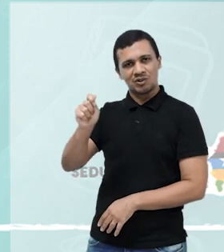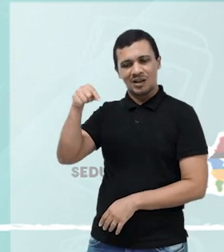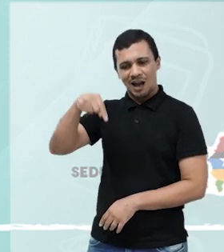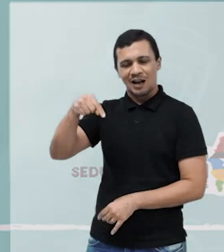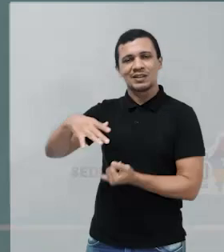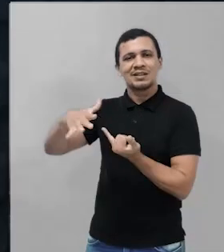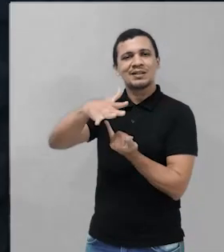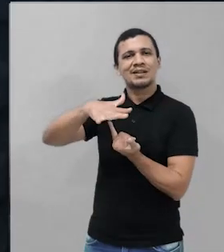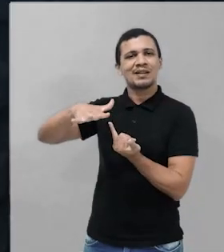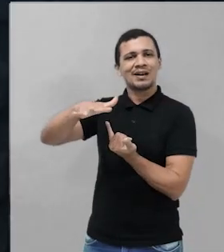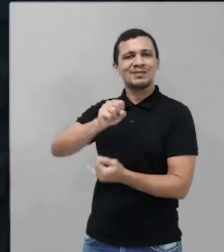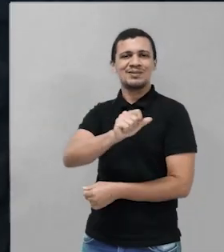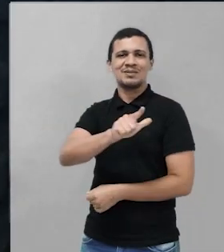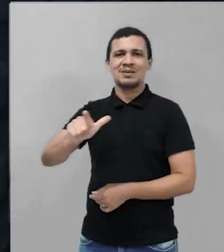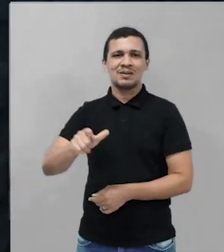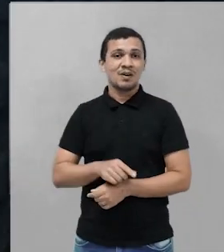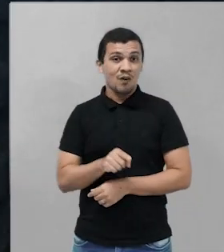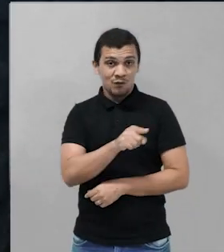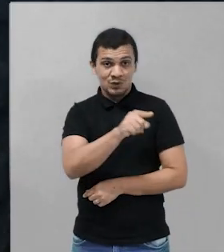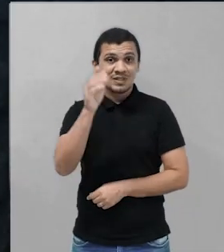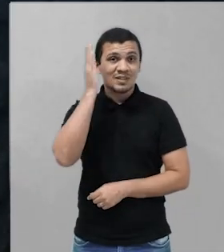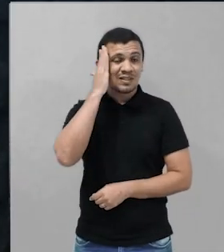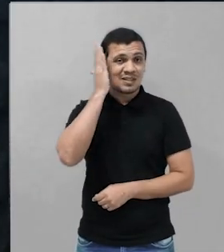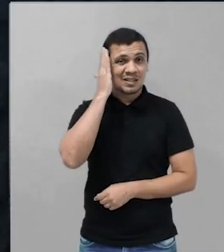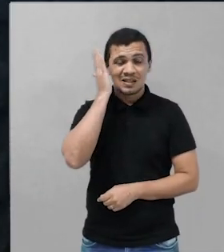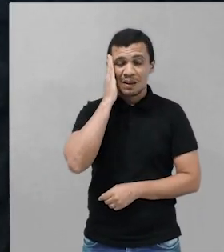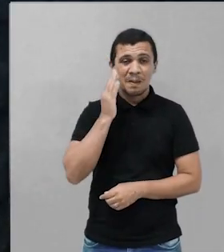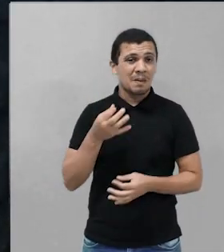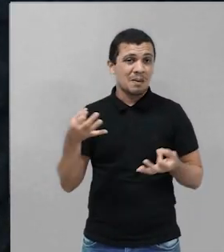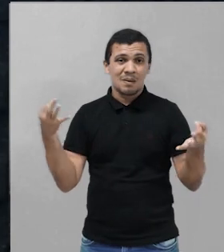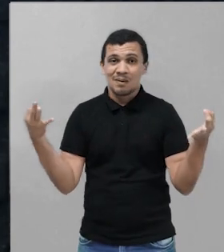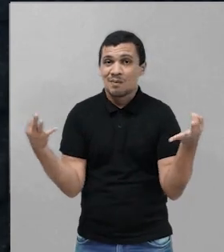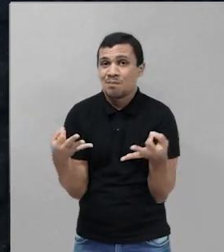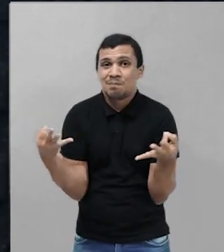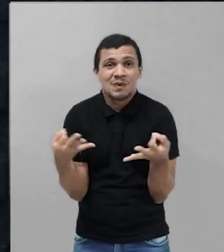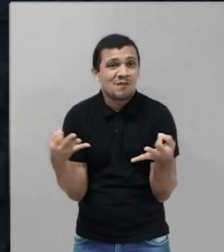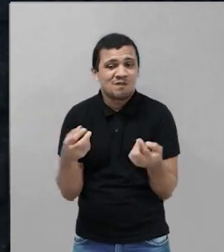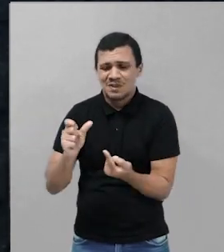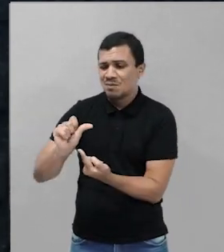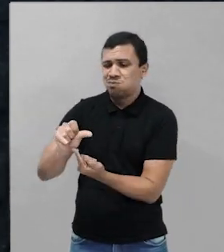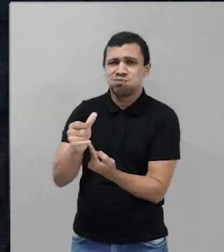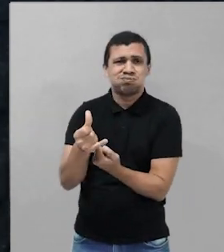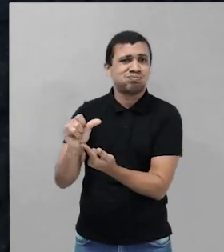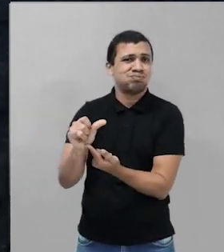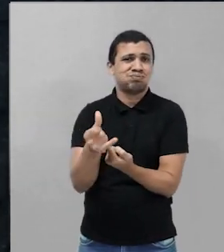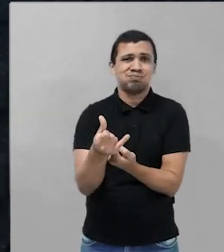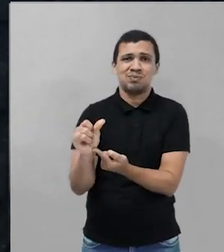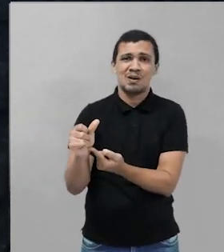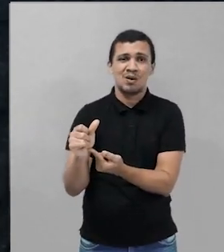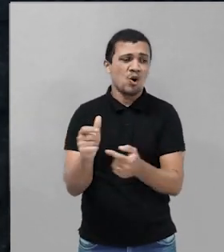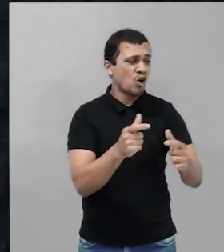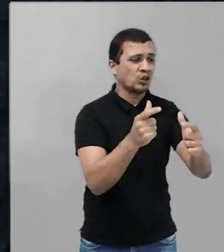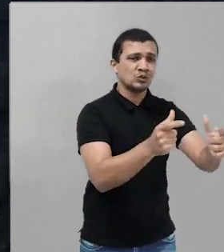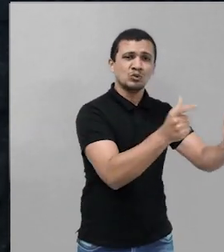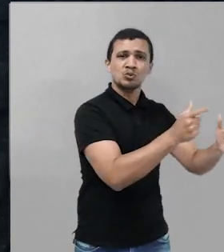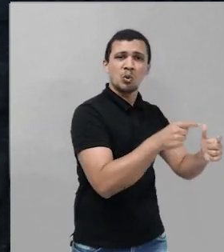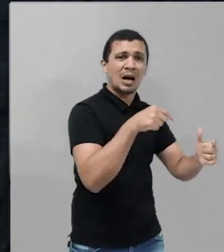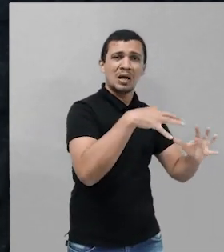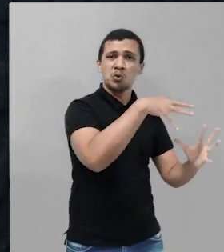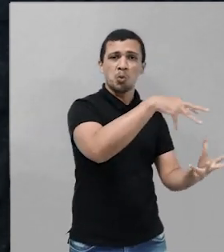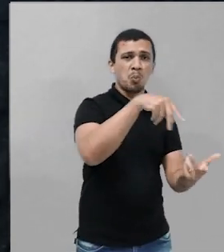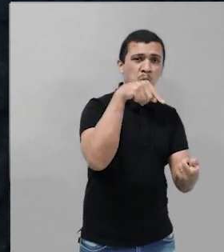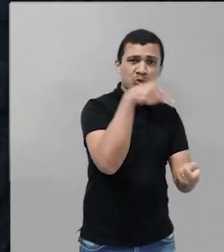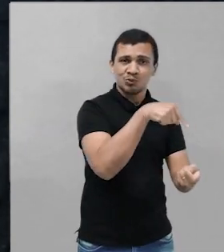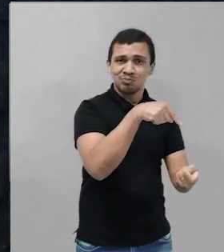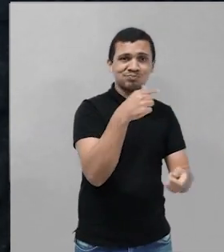é muito rico. Quanto mais você sabe, mais orgulho você tem, porque não existe nenhum lugar do mundo uma característica